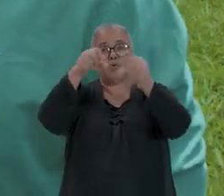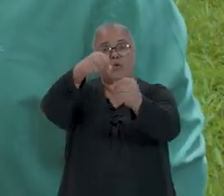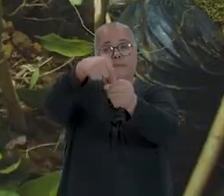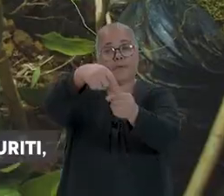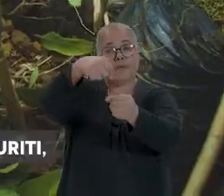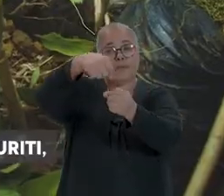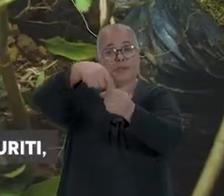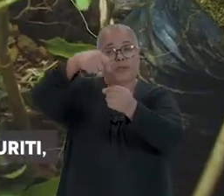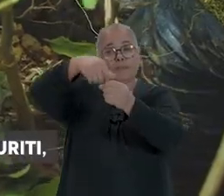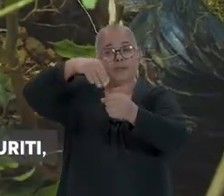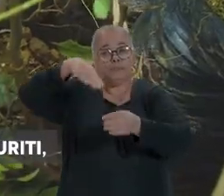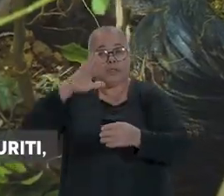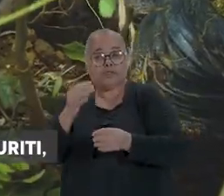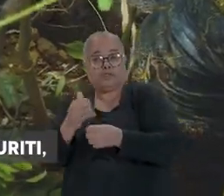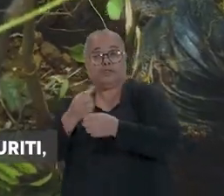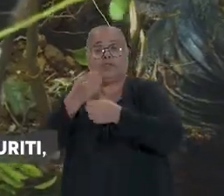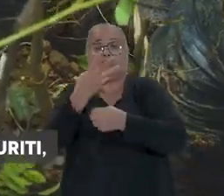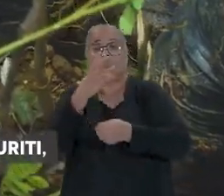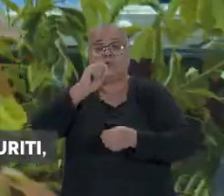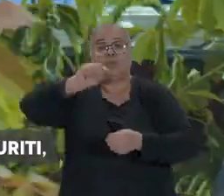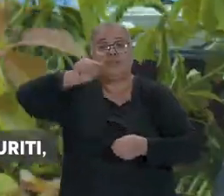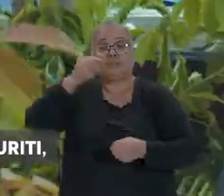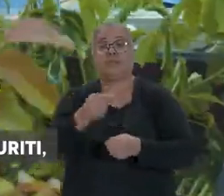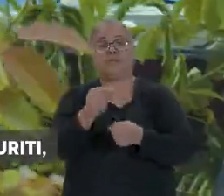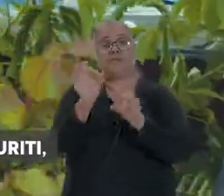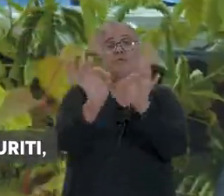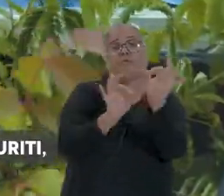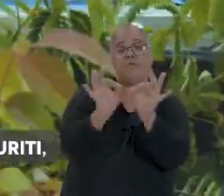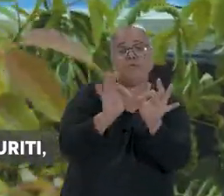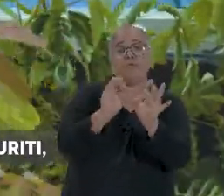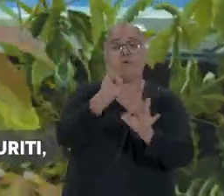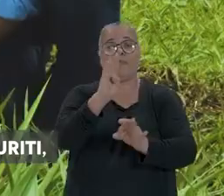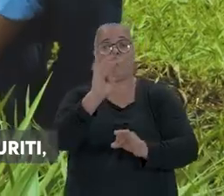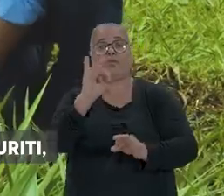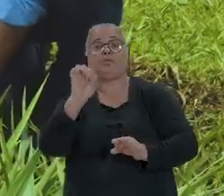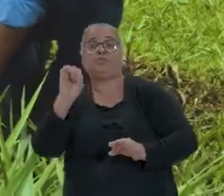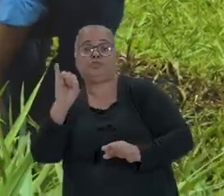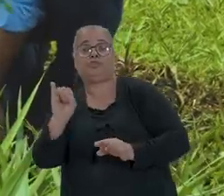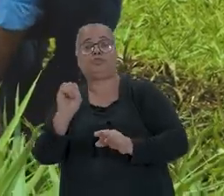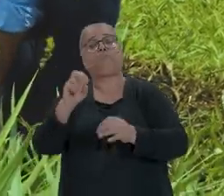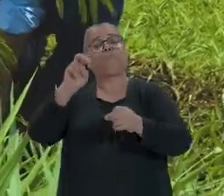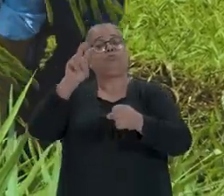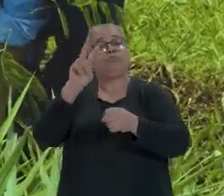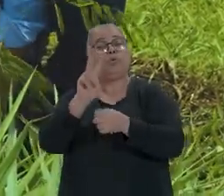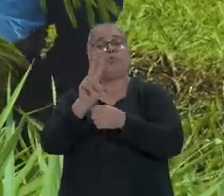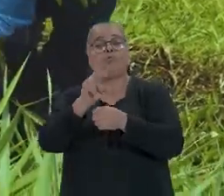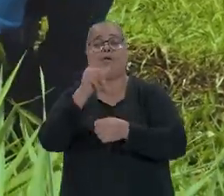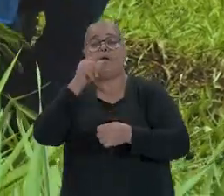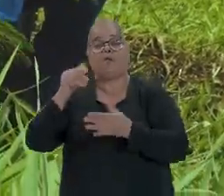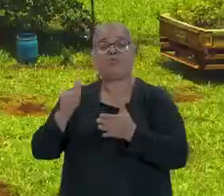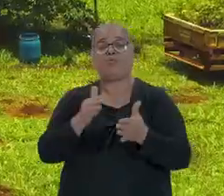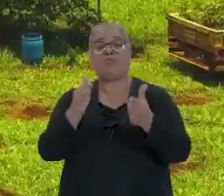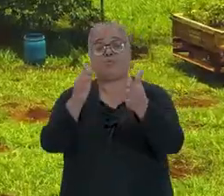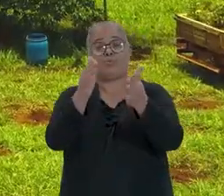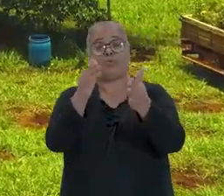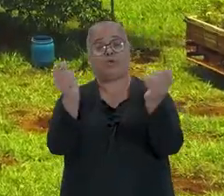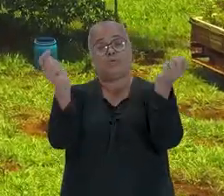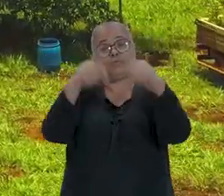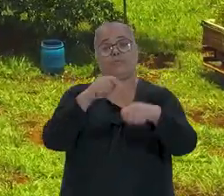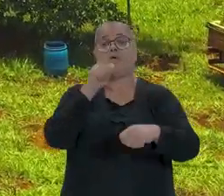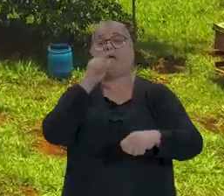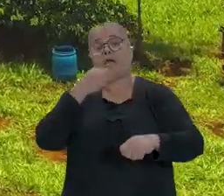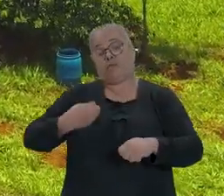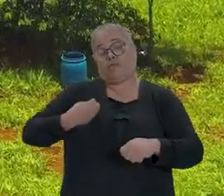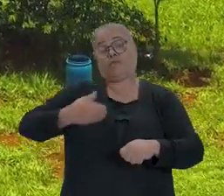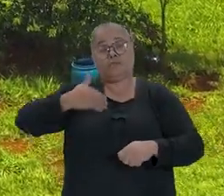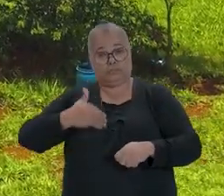período de chuvas, está plantando mais de 40 mil mudas de árvores no programa Buriti, protegendo as nascentes dos nossos rios para